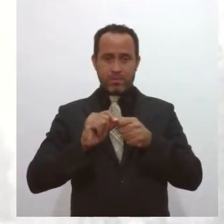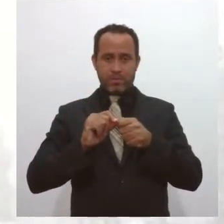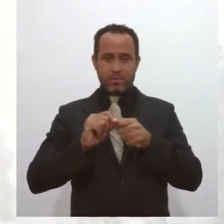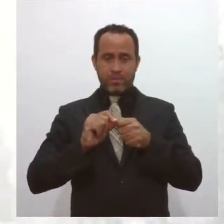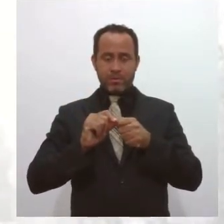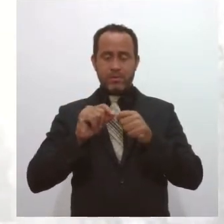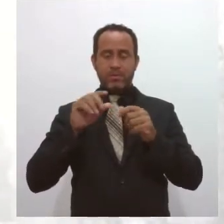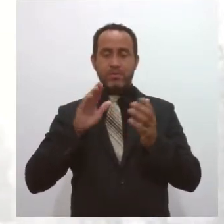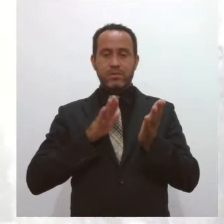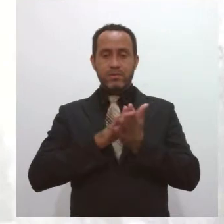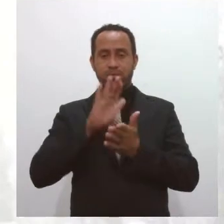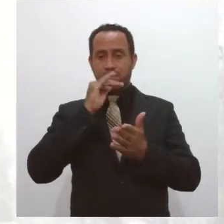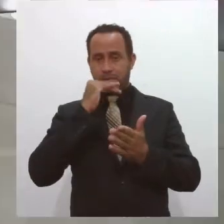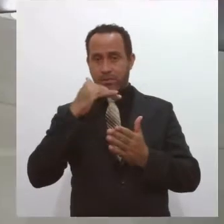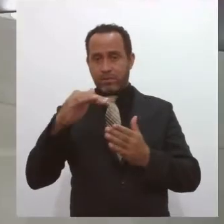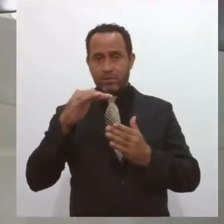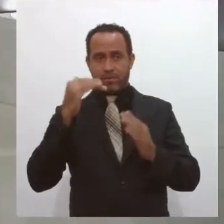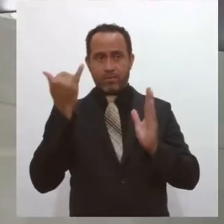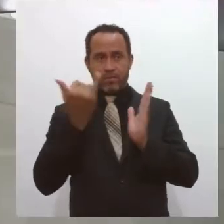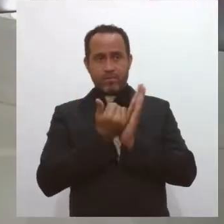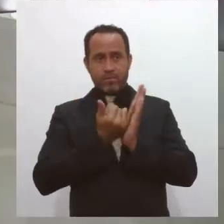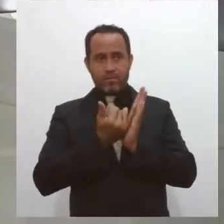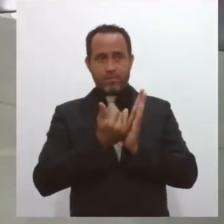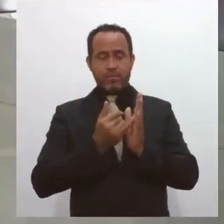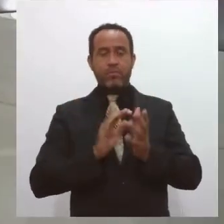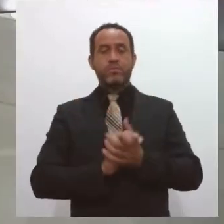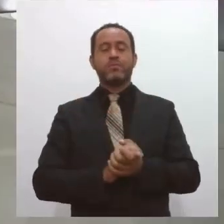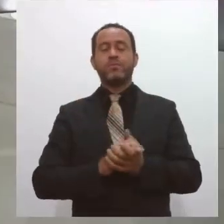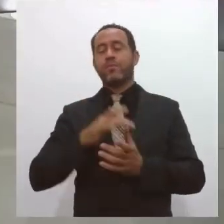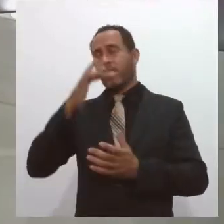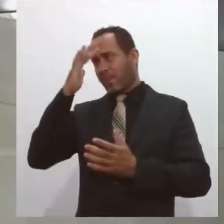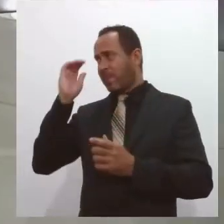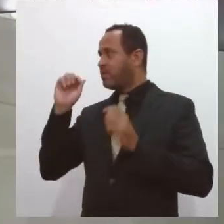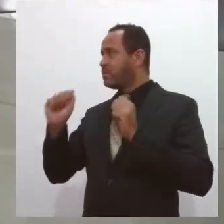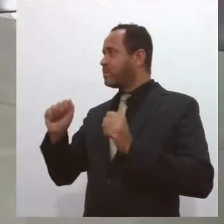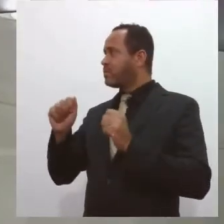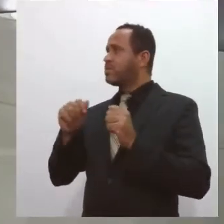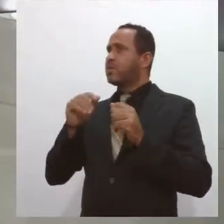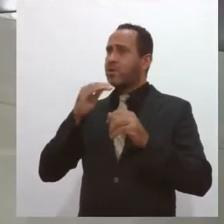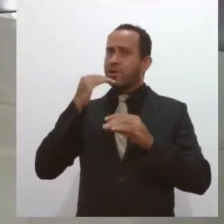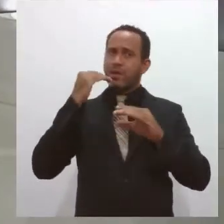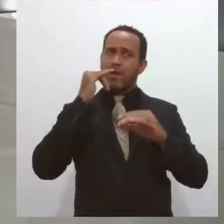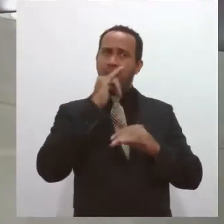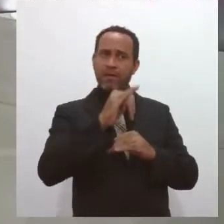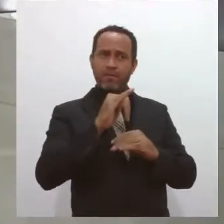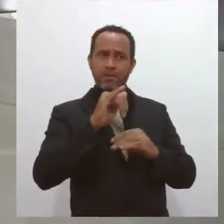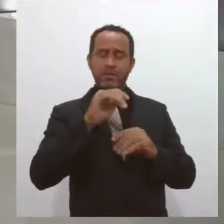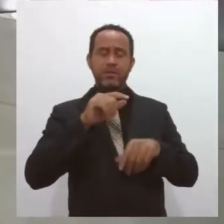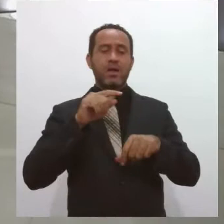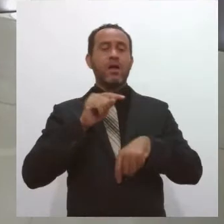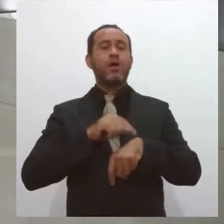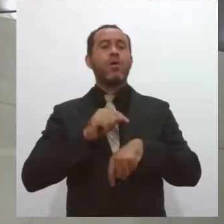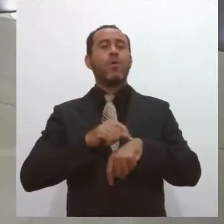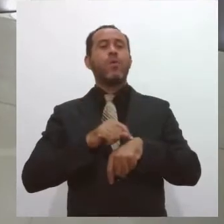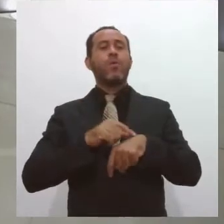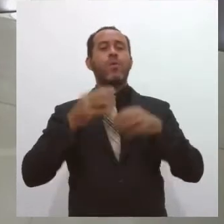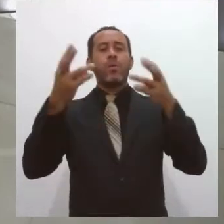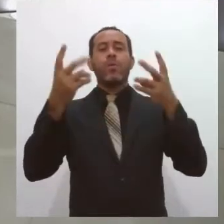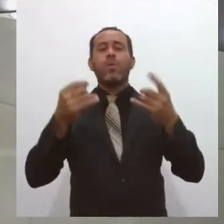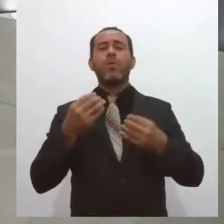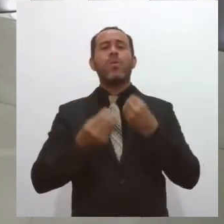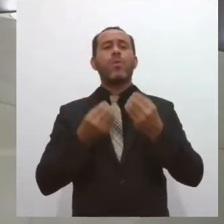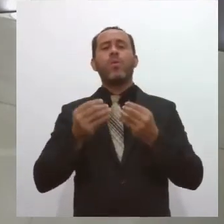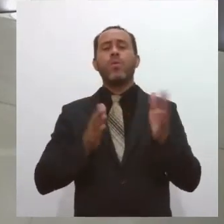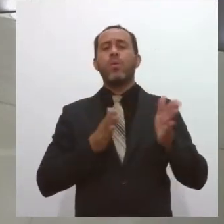declaração do imposto de renda. E as pessoas, elas podem declarar por onde, né? Qual é o prazo? Explica detalhadamente para a gente como é que vai